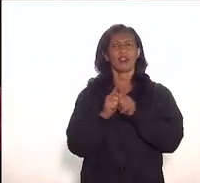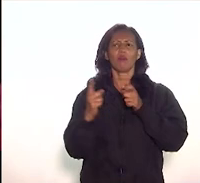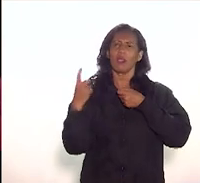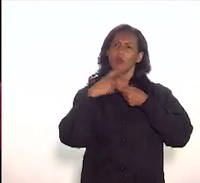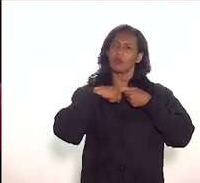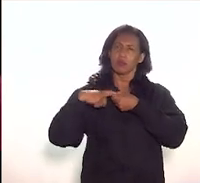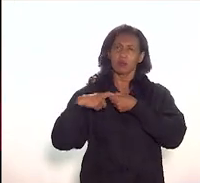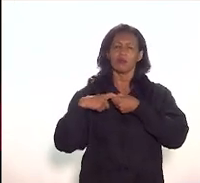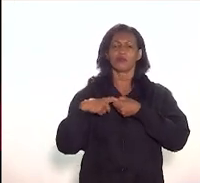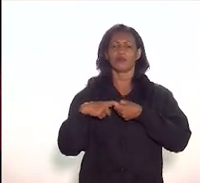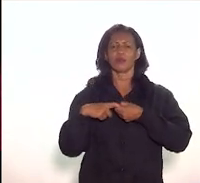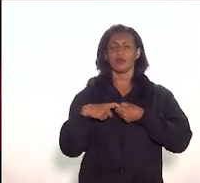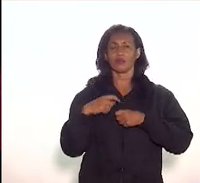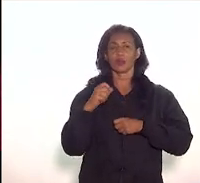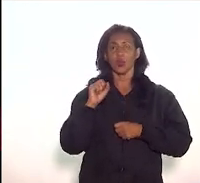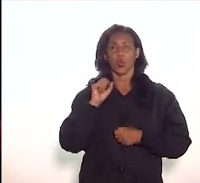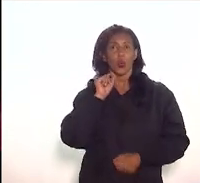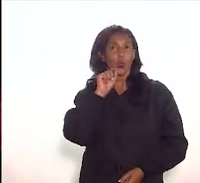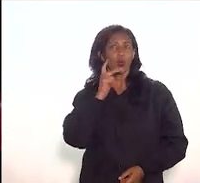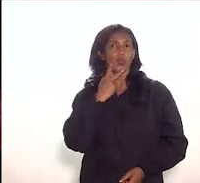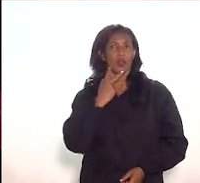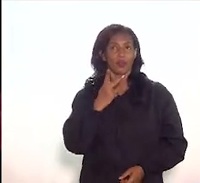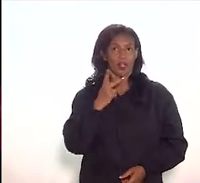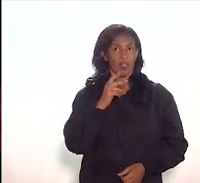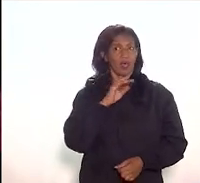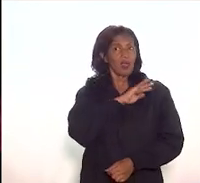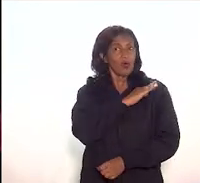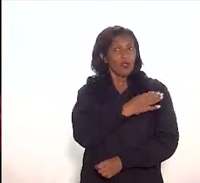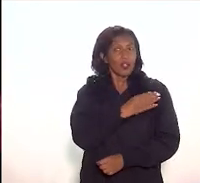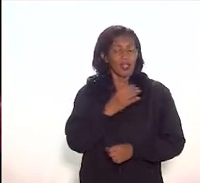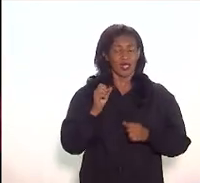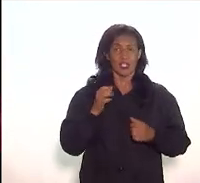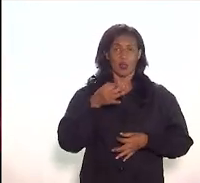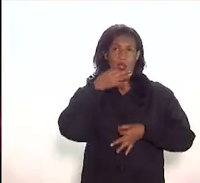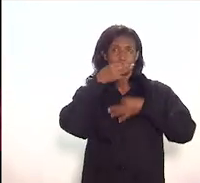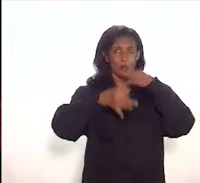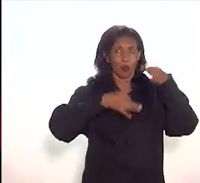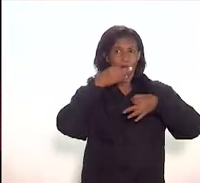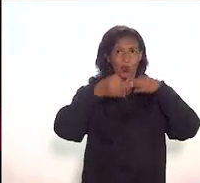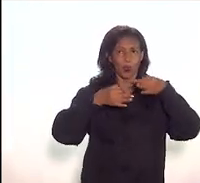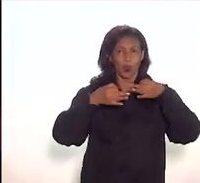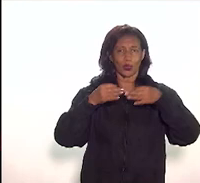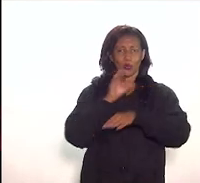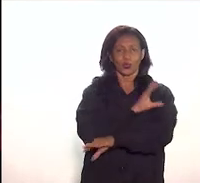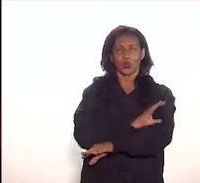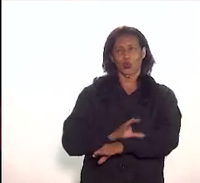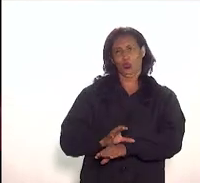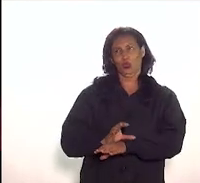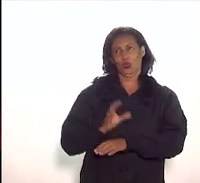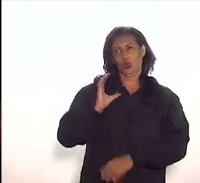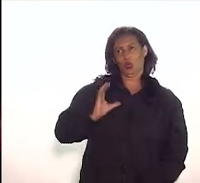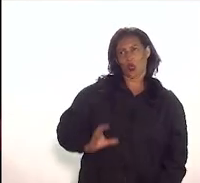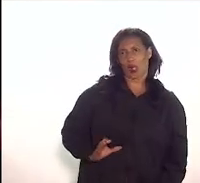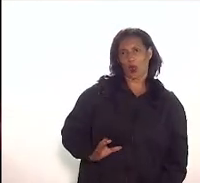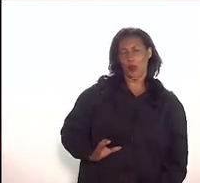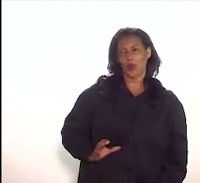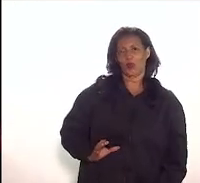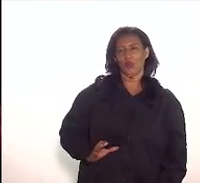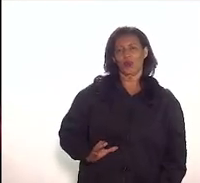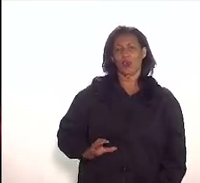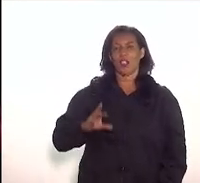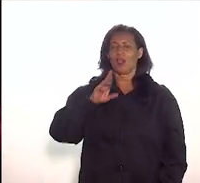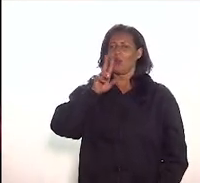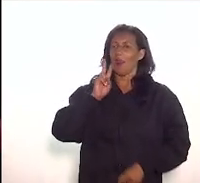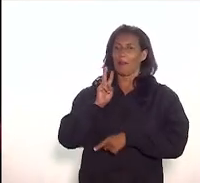quero dizer é que fortalecer isso né esse percurso cultural é do maior interesse do Preserva Catete do